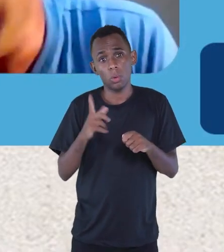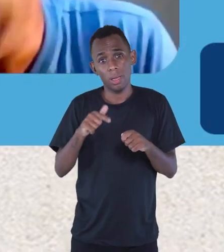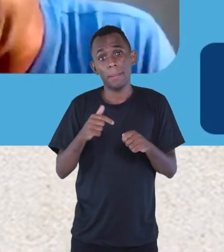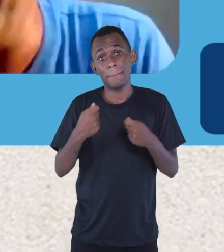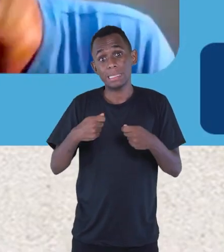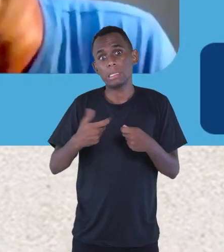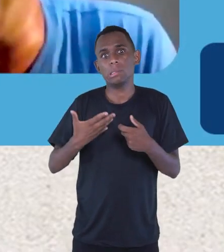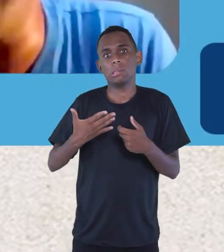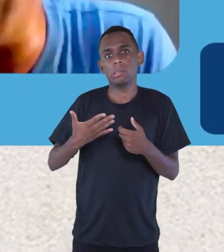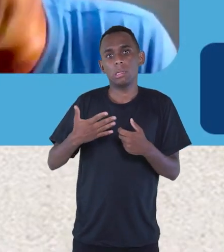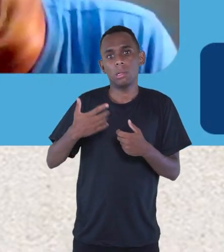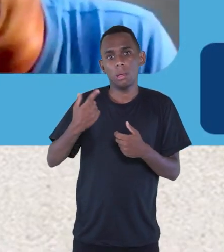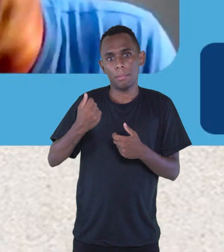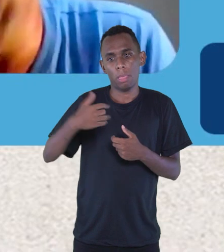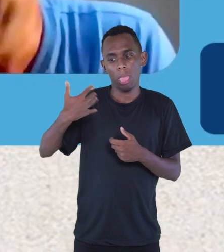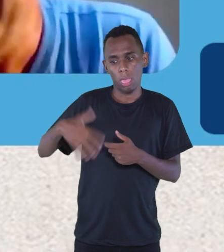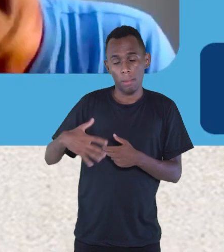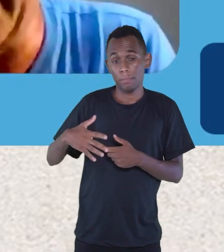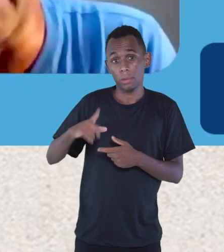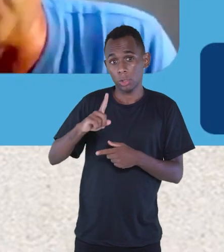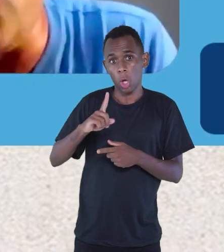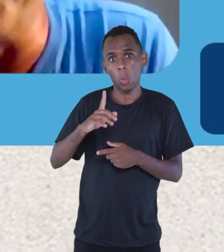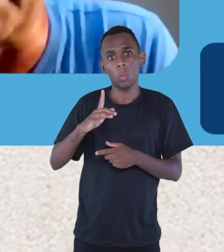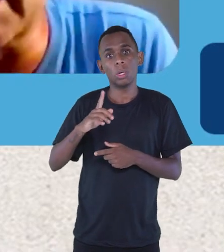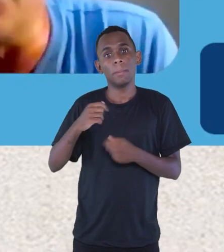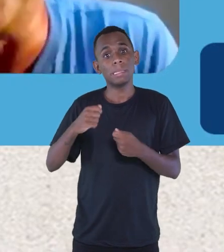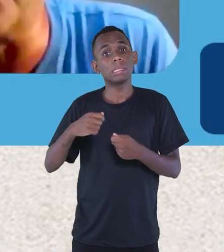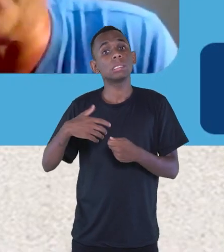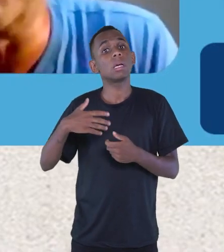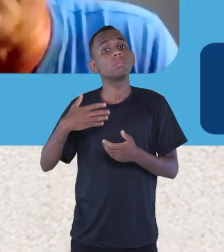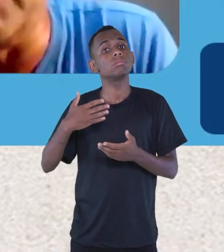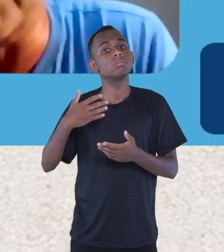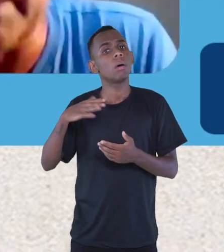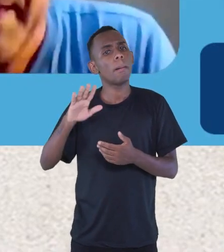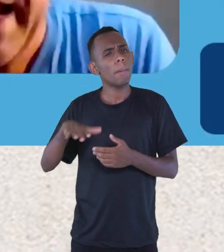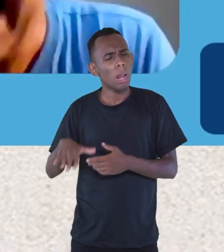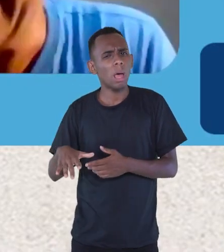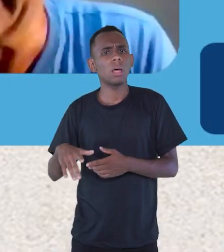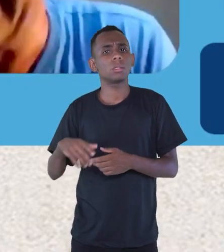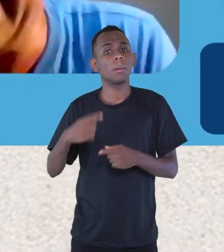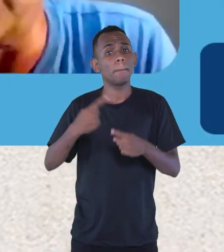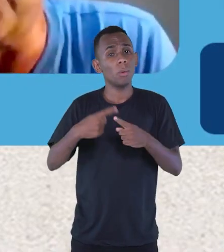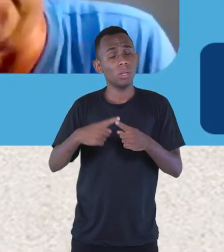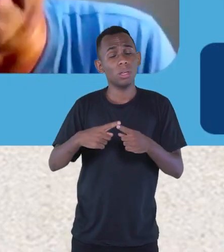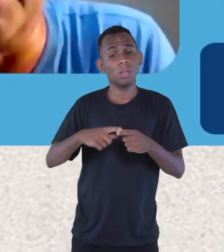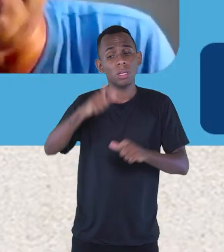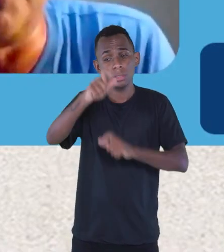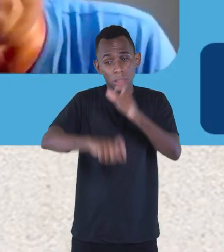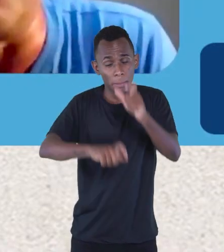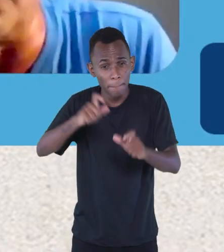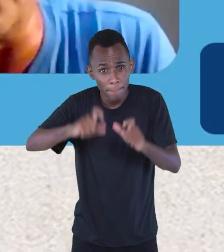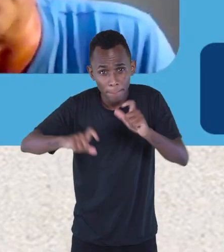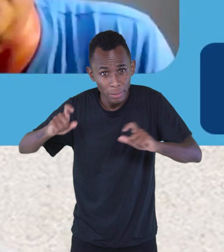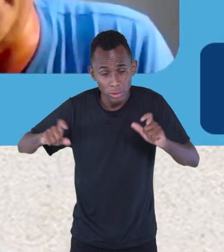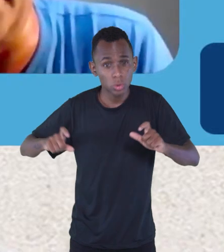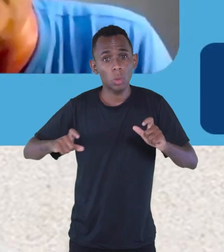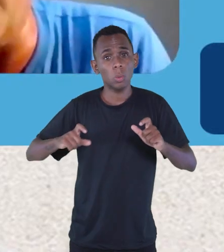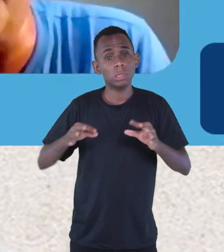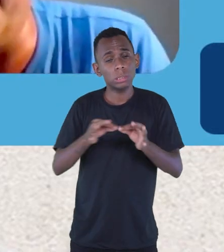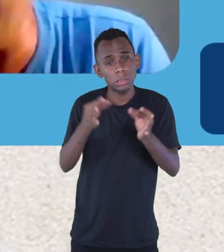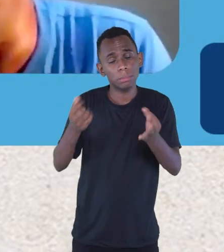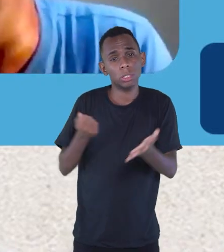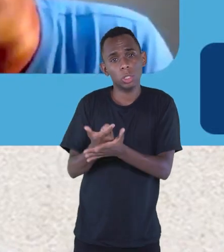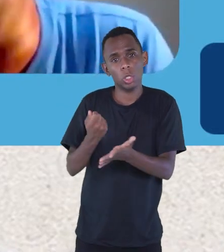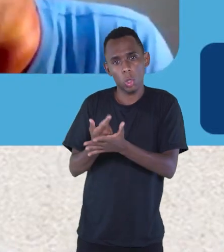barato, porque ele é vendido em feiras, e quem compra são pessoas humildes. Há relatos de títulos do